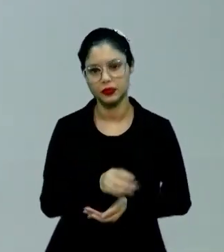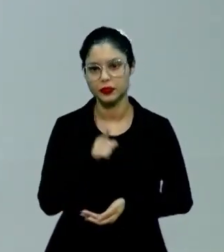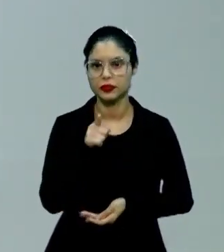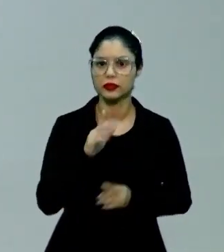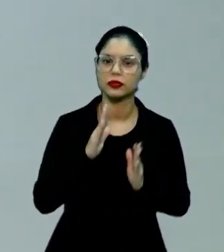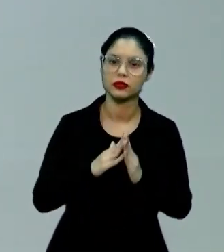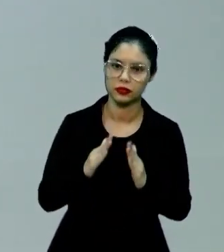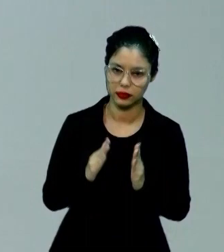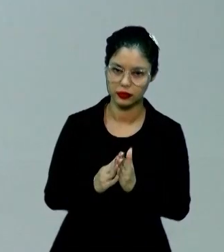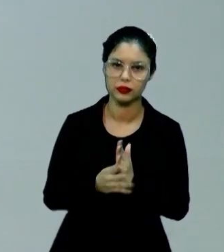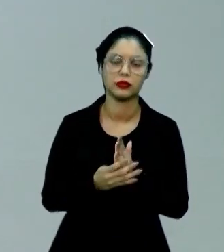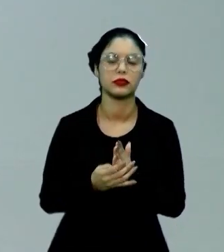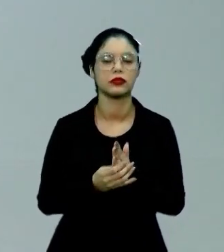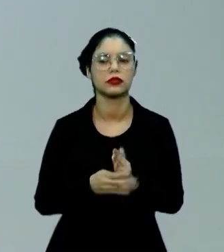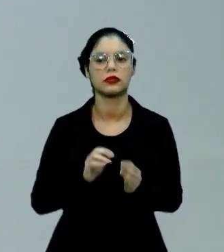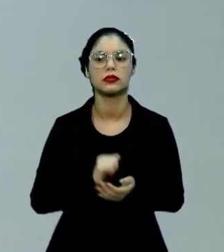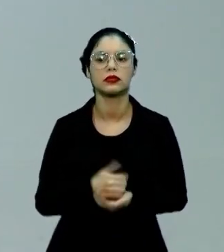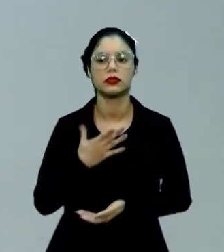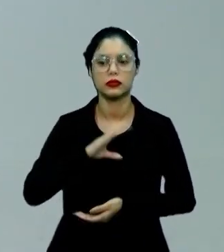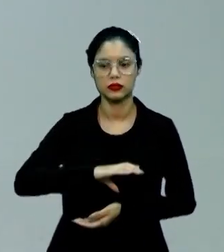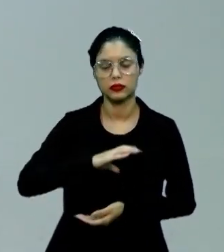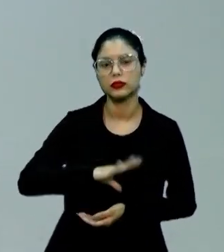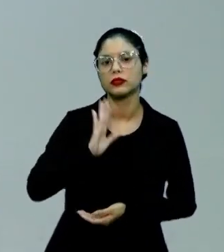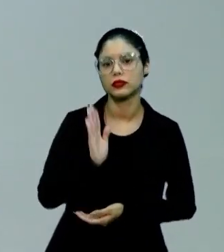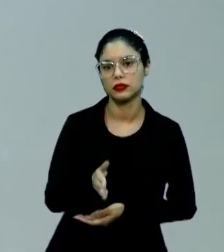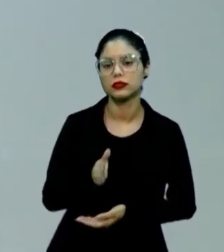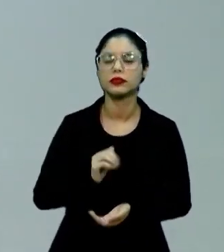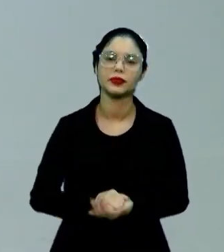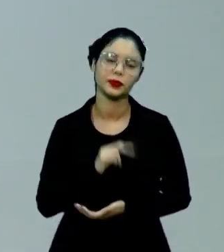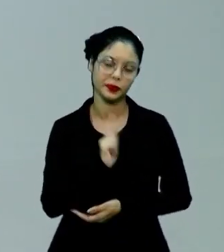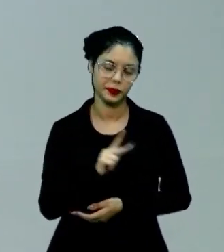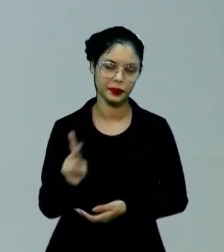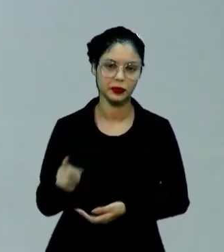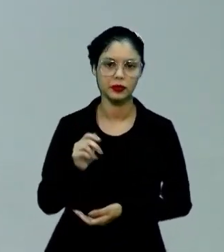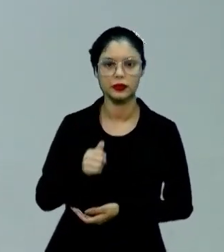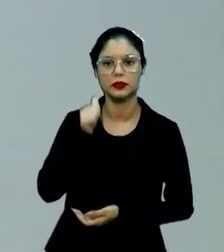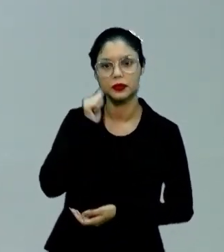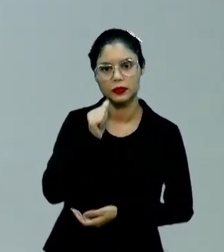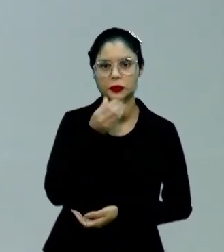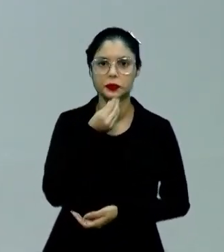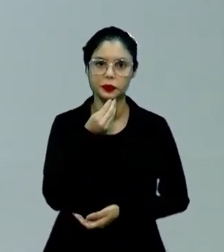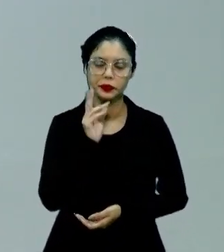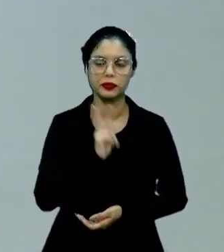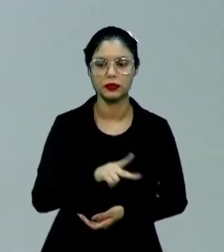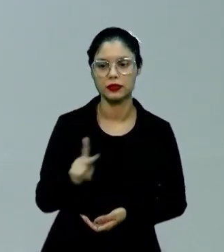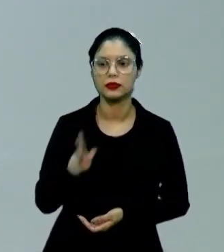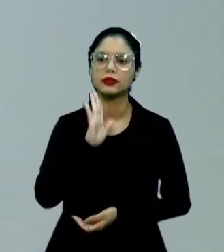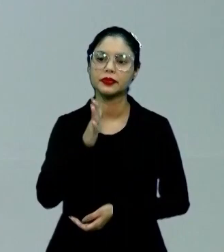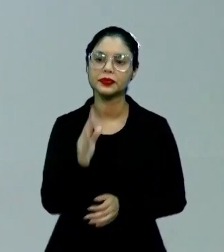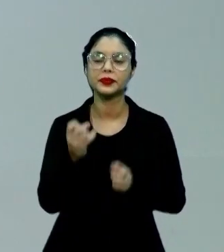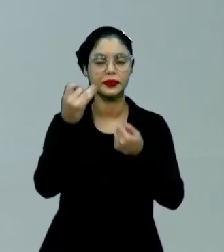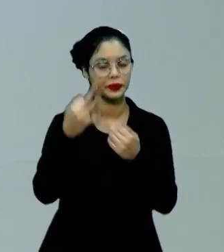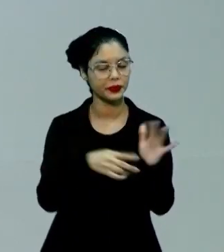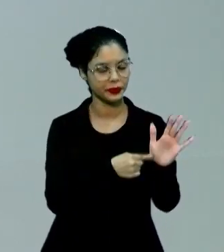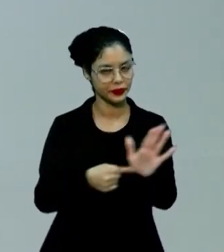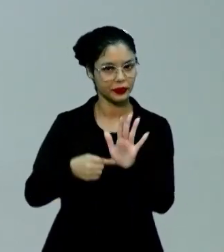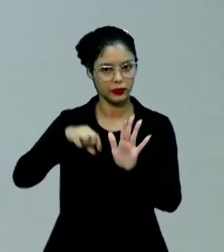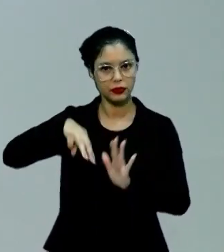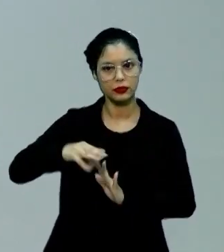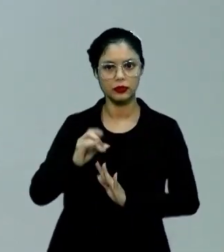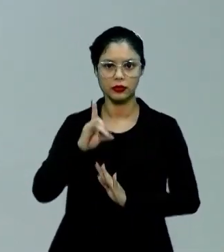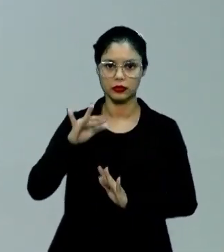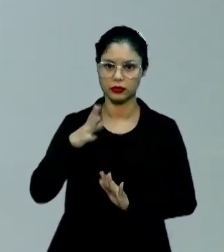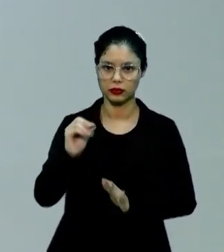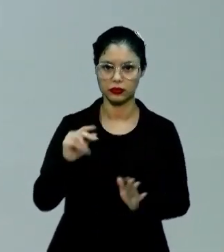de casa, o seu professor de língua portuguesa, ou a sua professora de língua portuguesa, já deve ter falado sobre Machado de Assis, porque é um